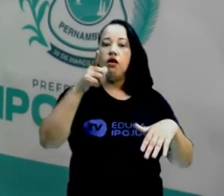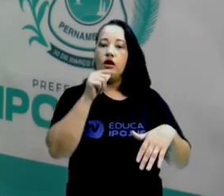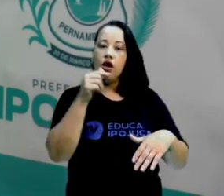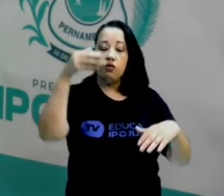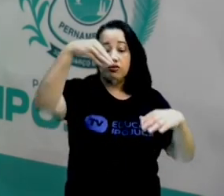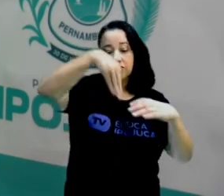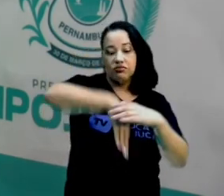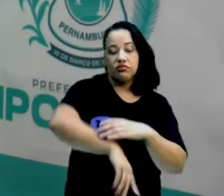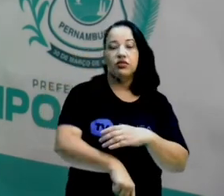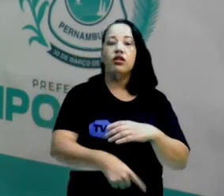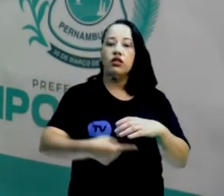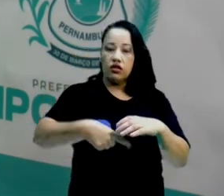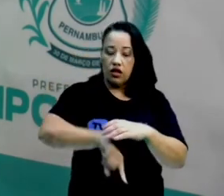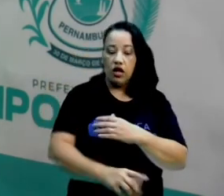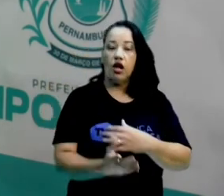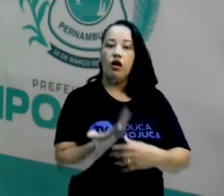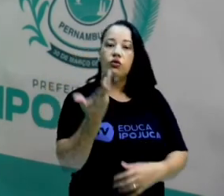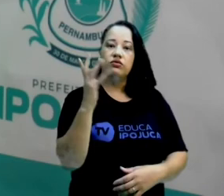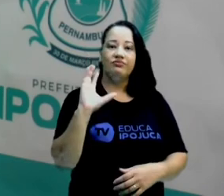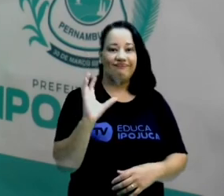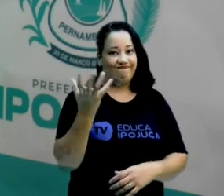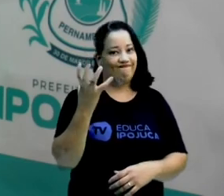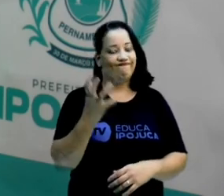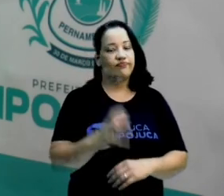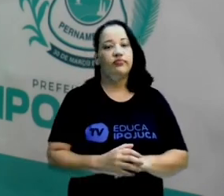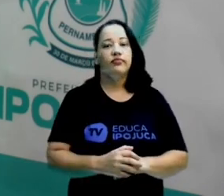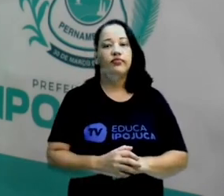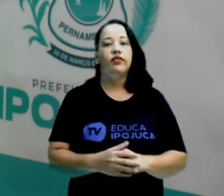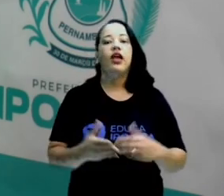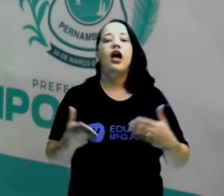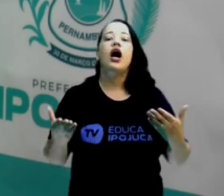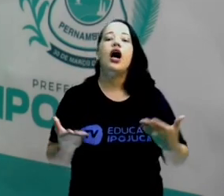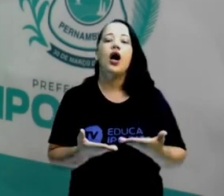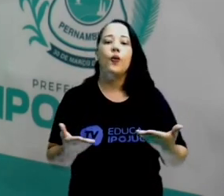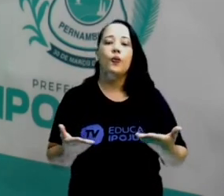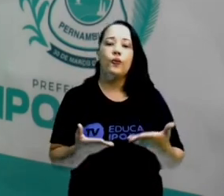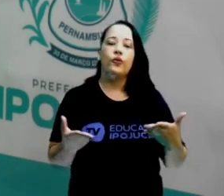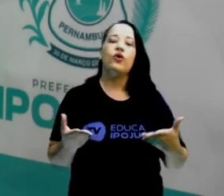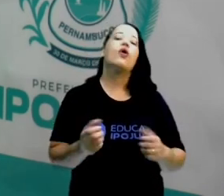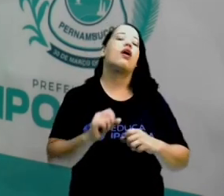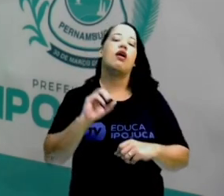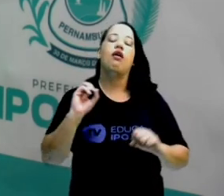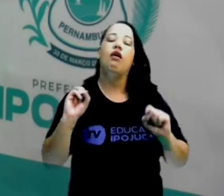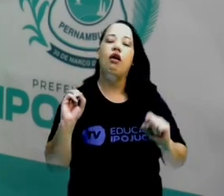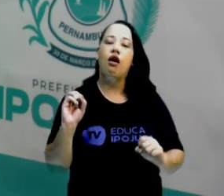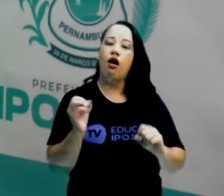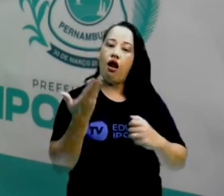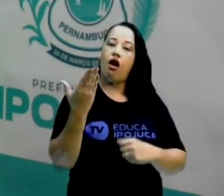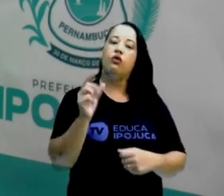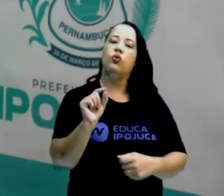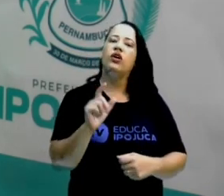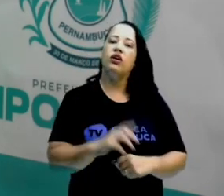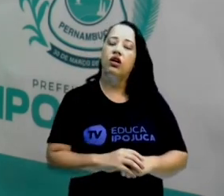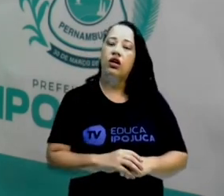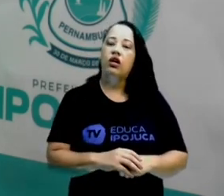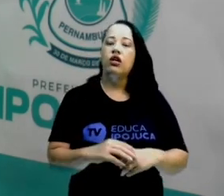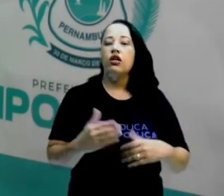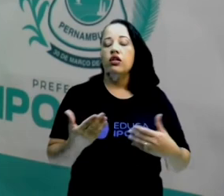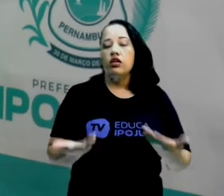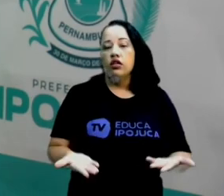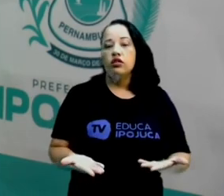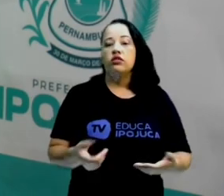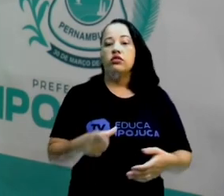esse fenômeno. Agora, vamos deixar bem claro. Na questão de